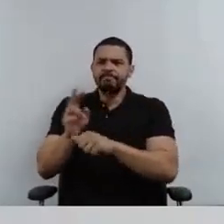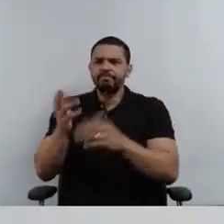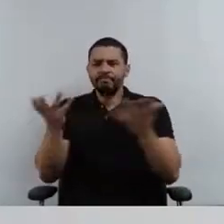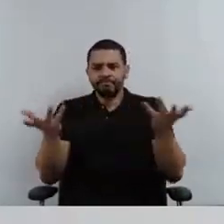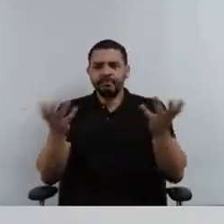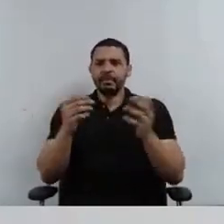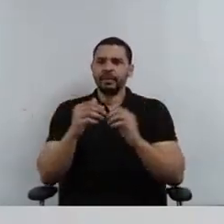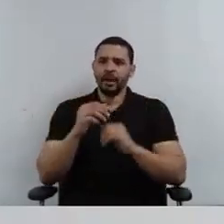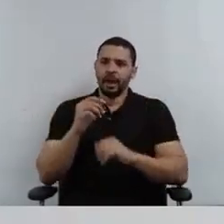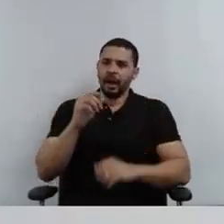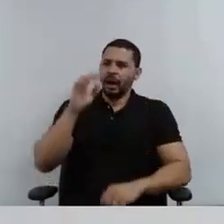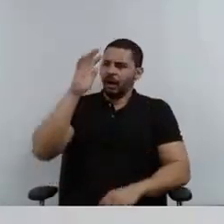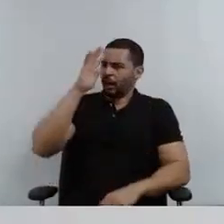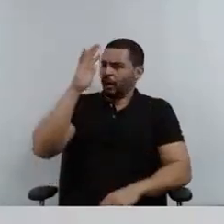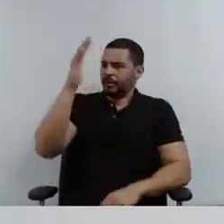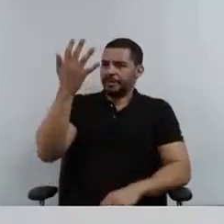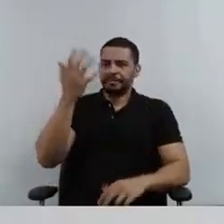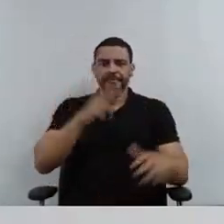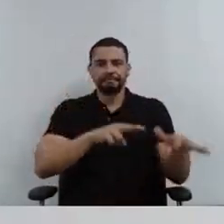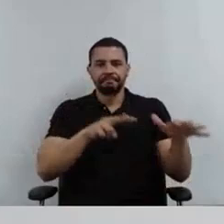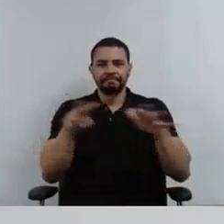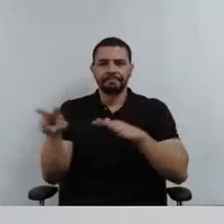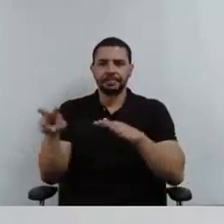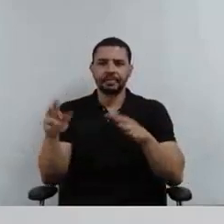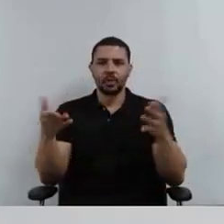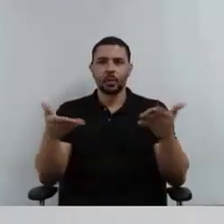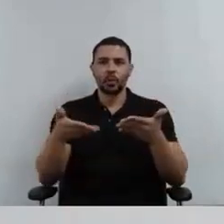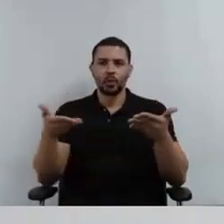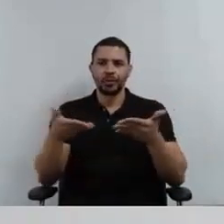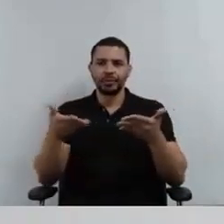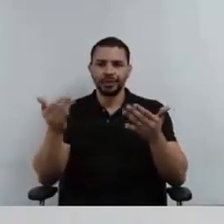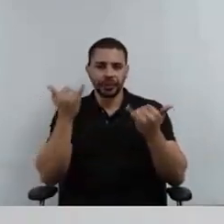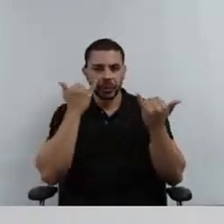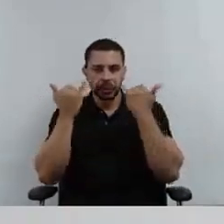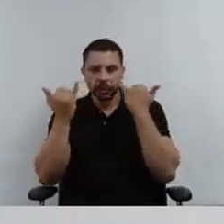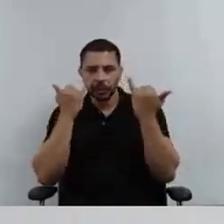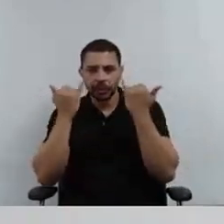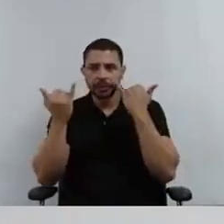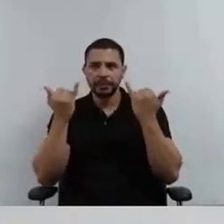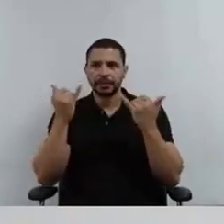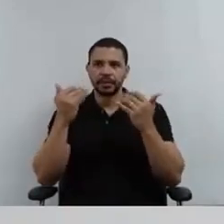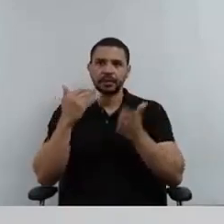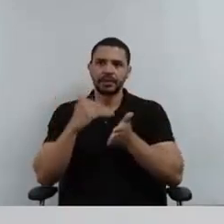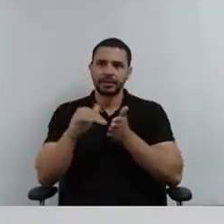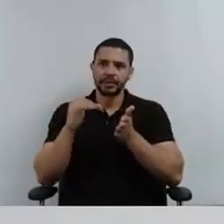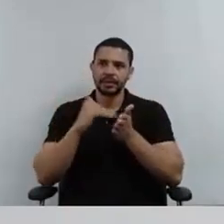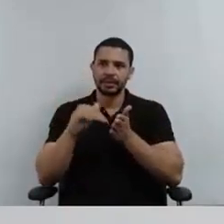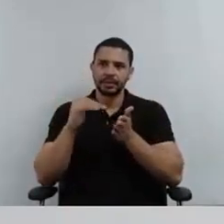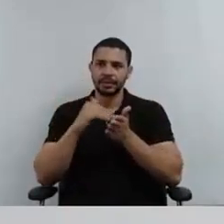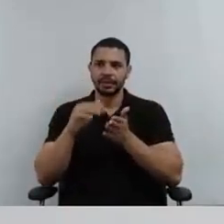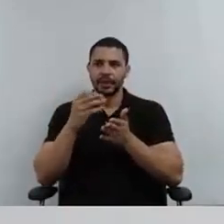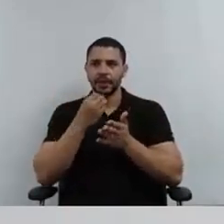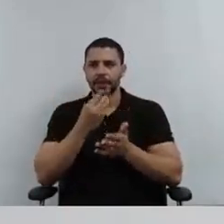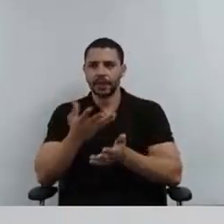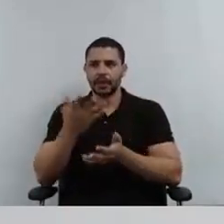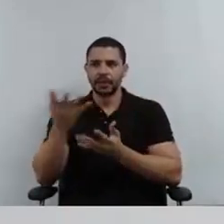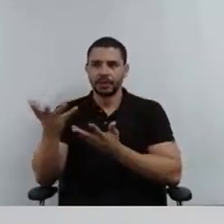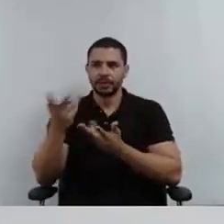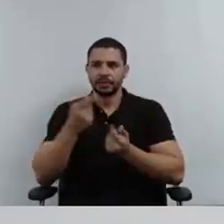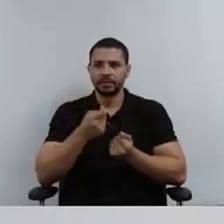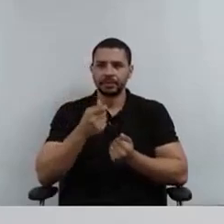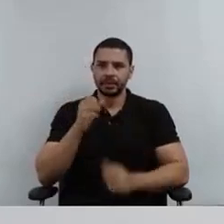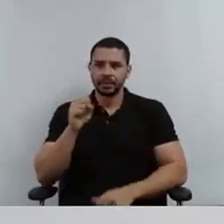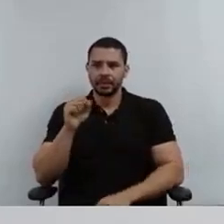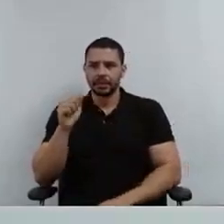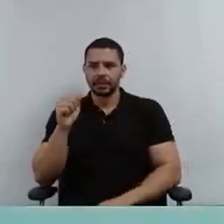Presidência no dia de hoje, eu passo aqui os informes por parte da Secretaria, dando as boas-vindas aqui à Sara, também ao